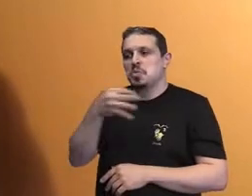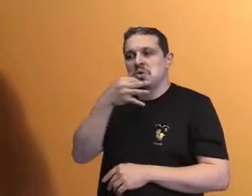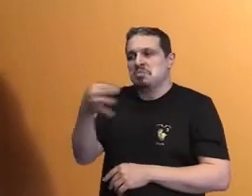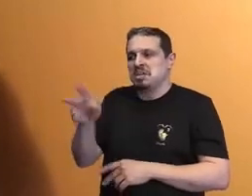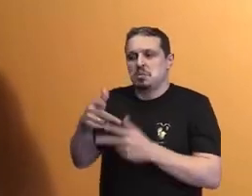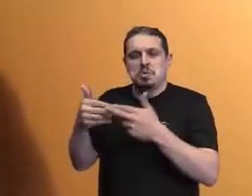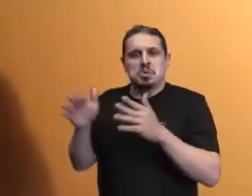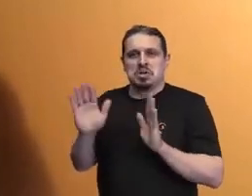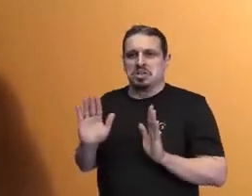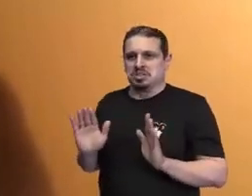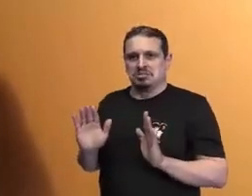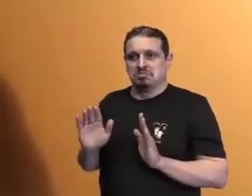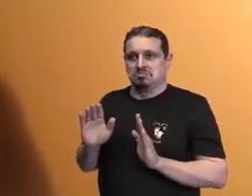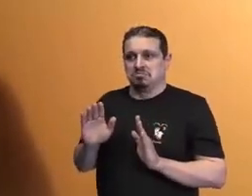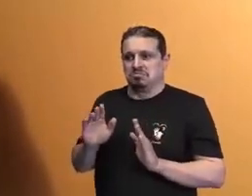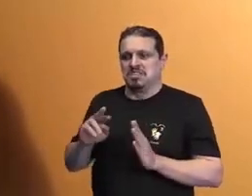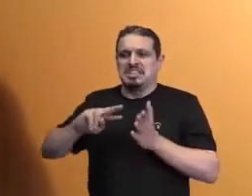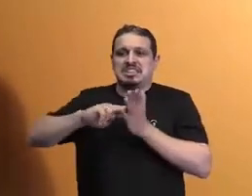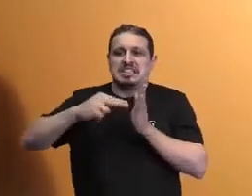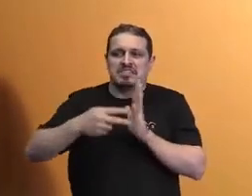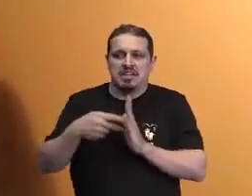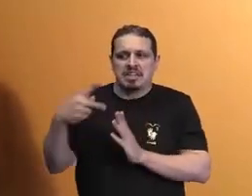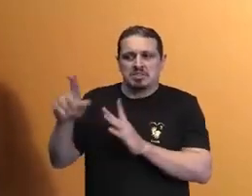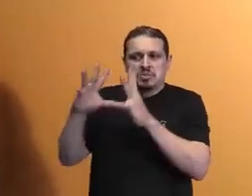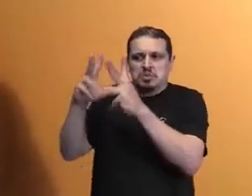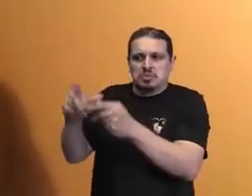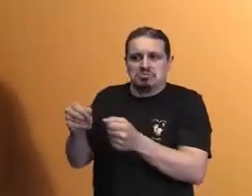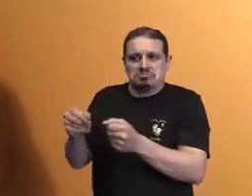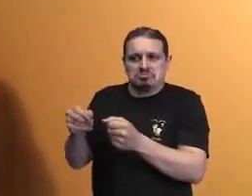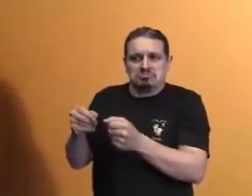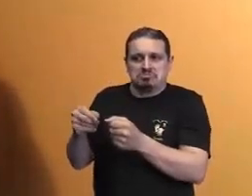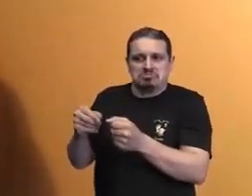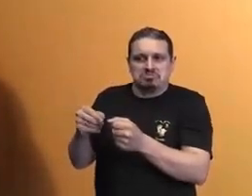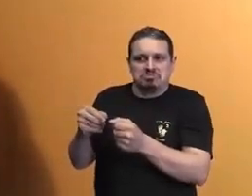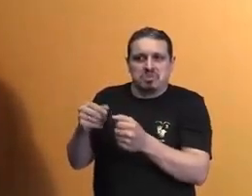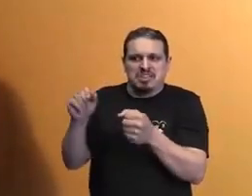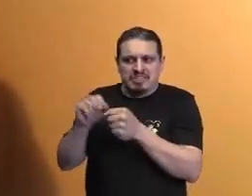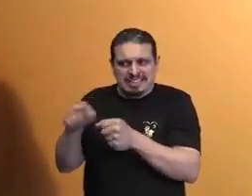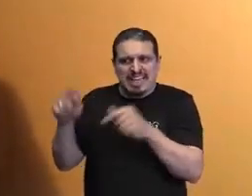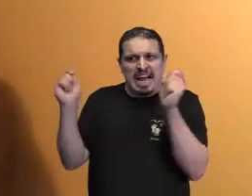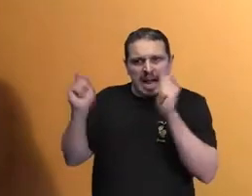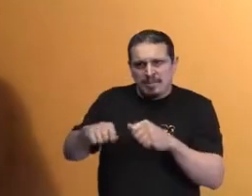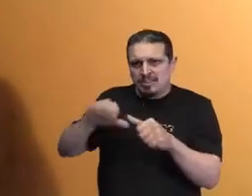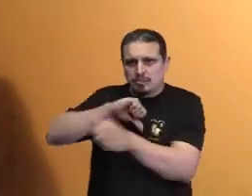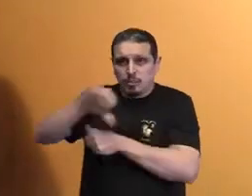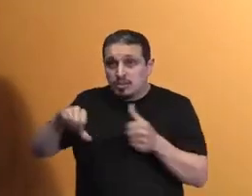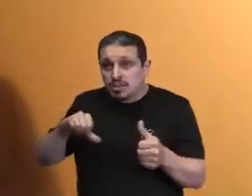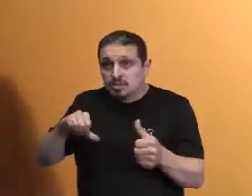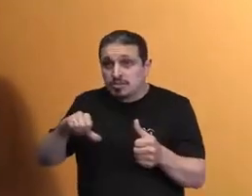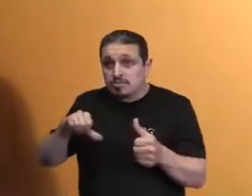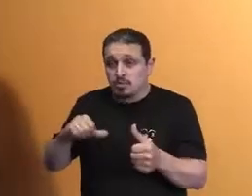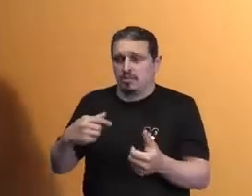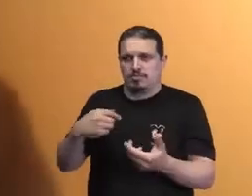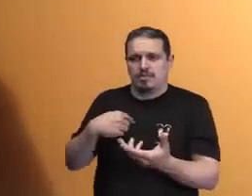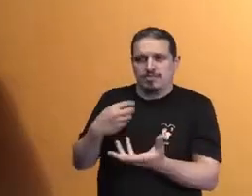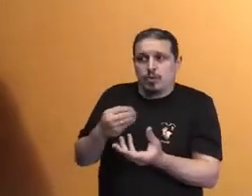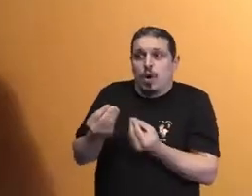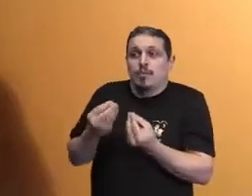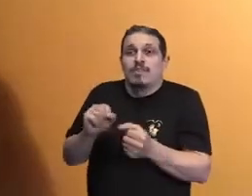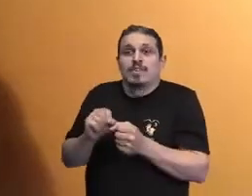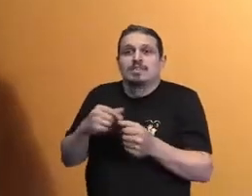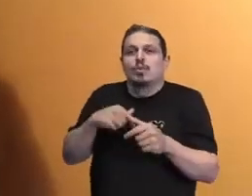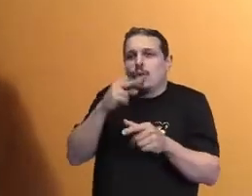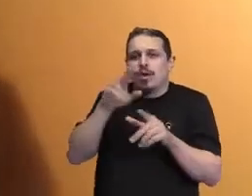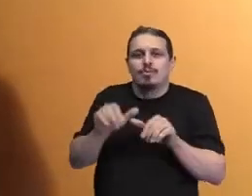sem dúvida, nós somos capazes de mudar, nós somos capazes de metamorfosear, ir além da forma que